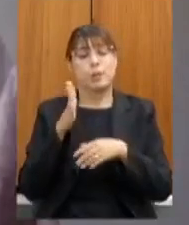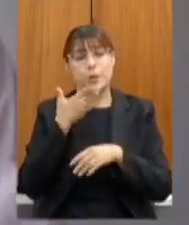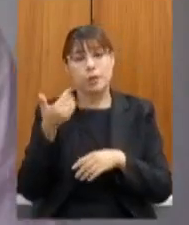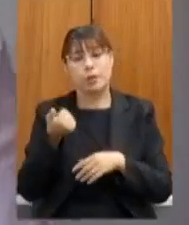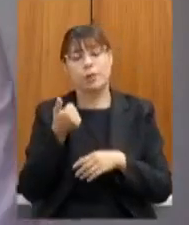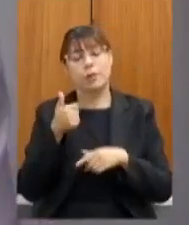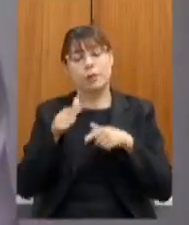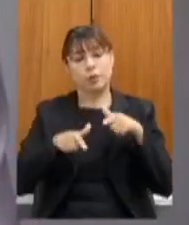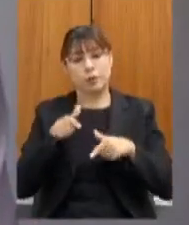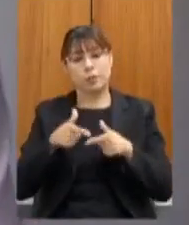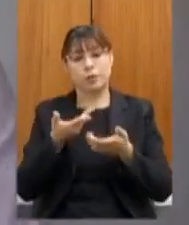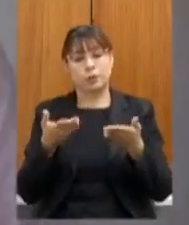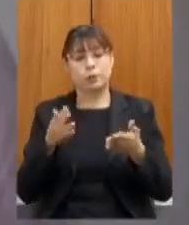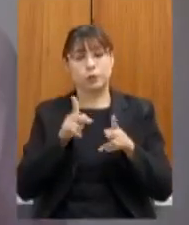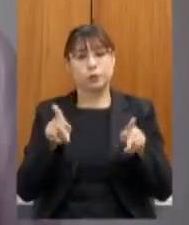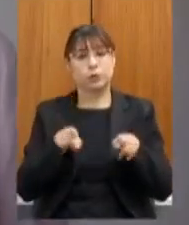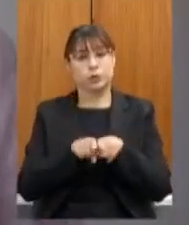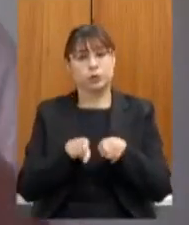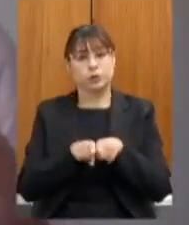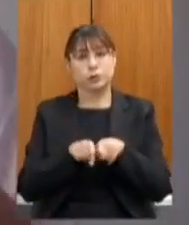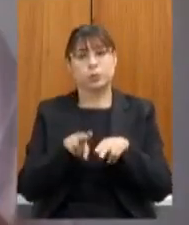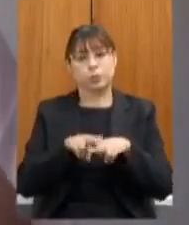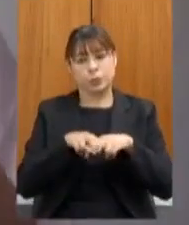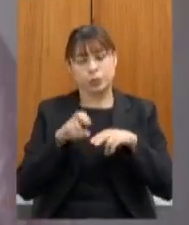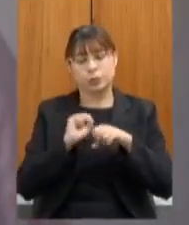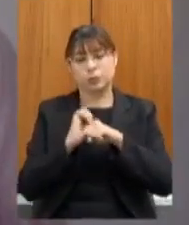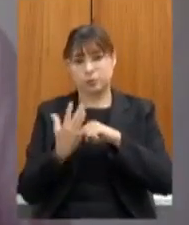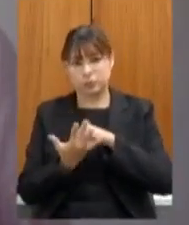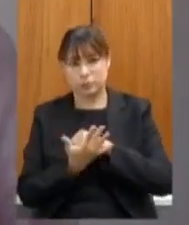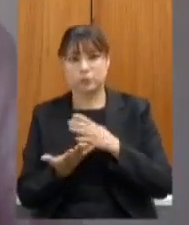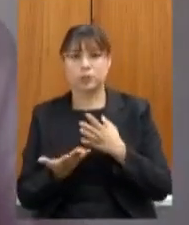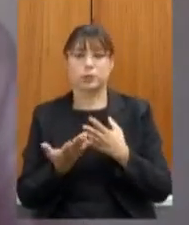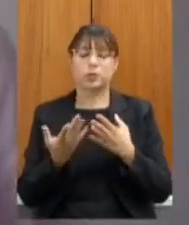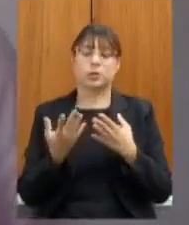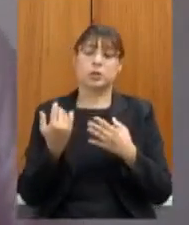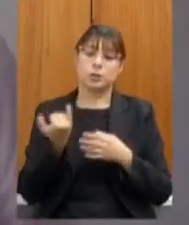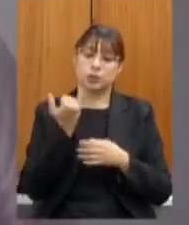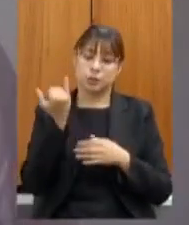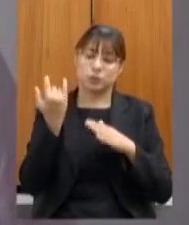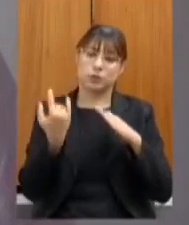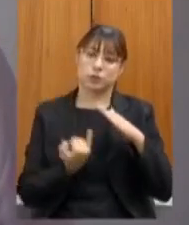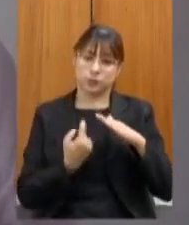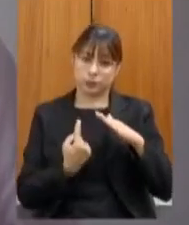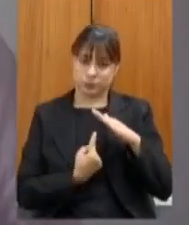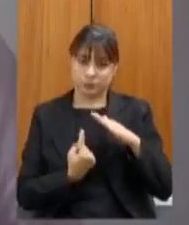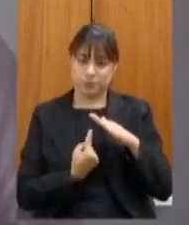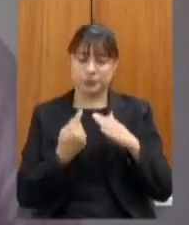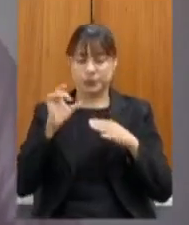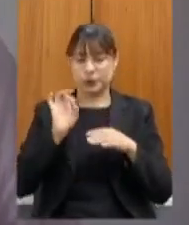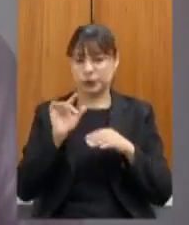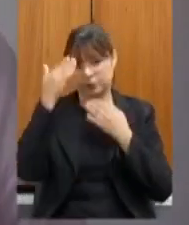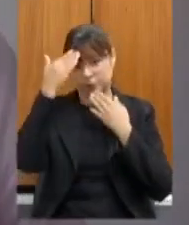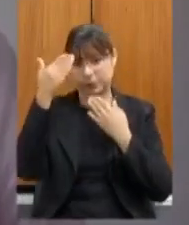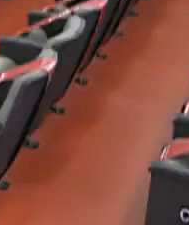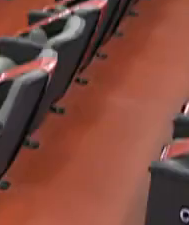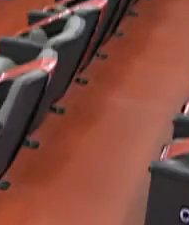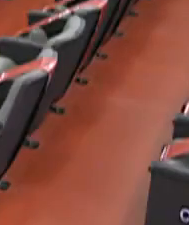carga horária e também pelas condições epidemiológicas de verificação de isolamento e por assim em diante muito obrigada